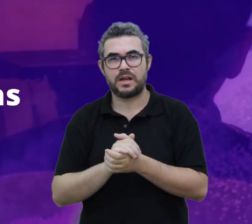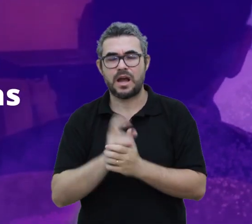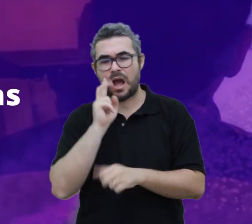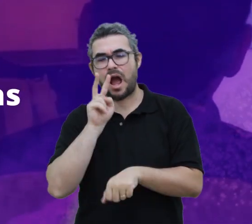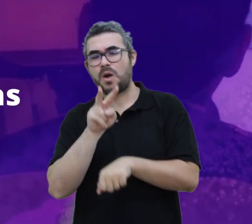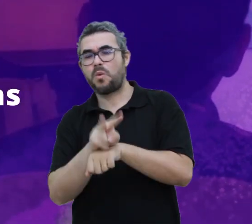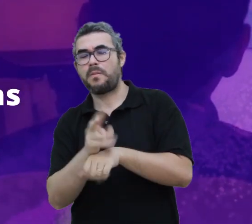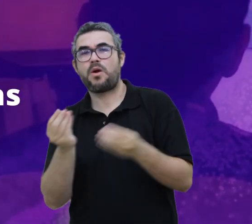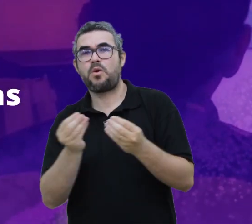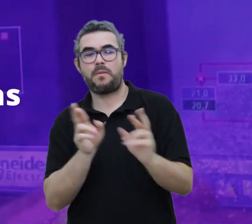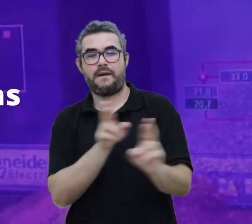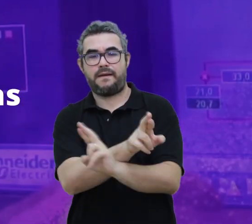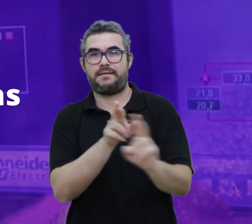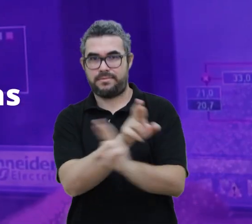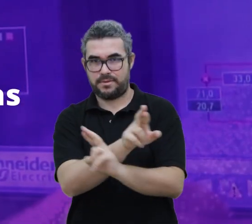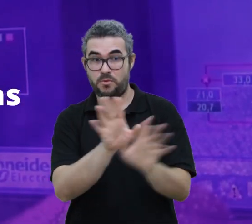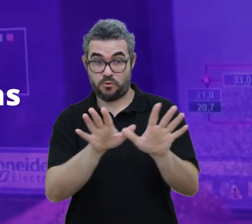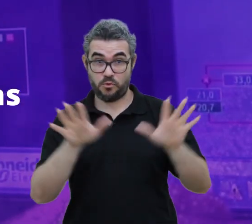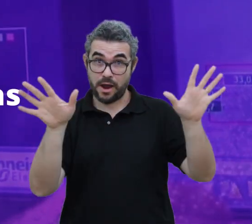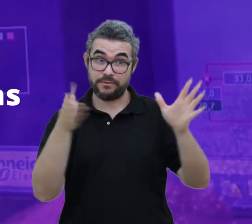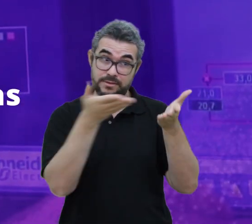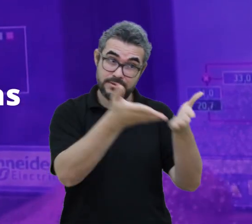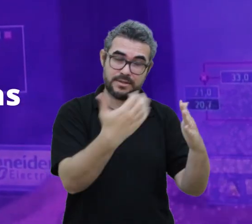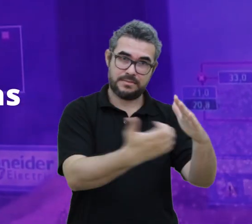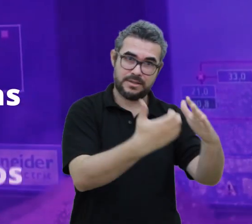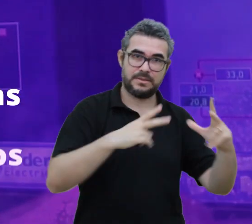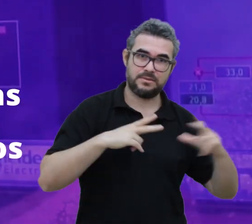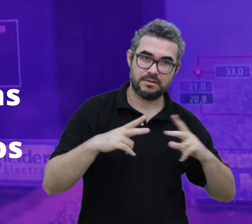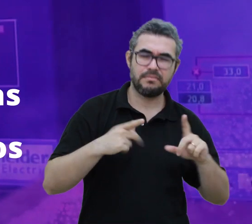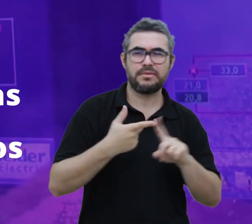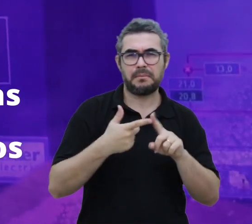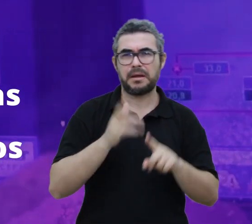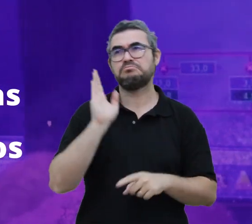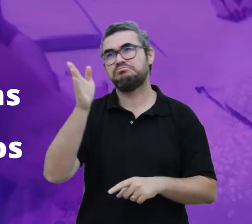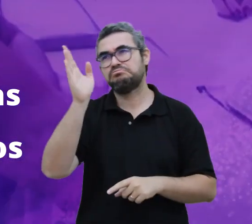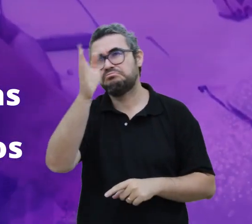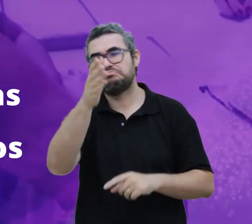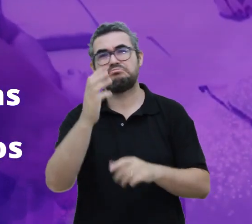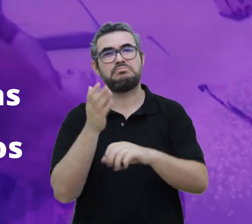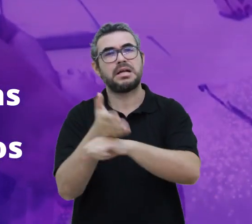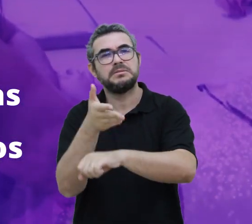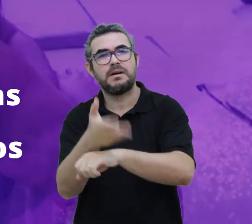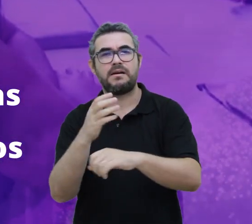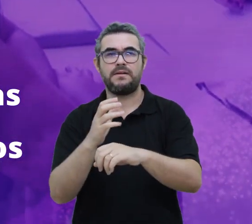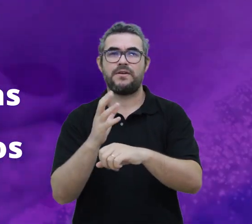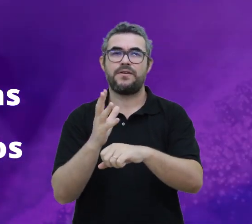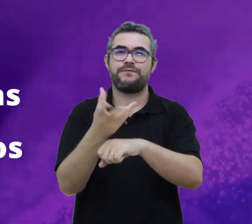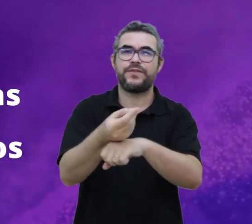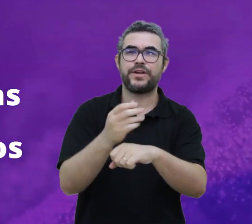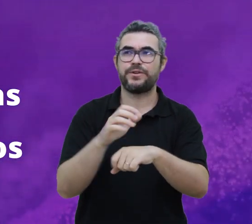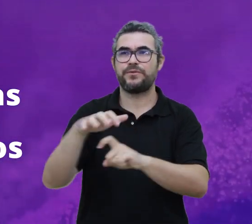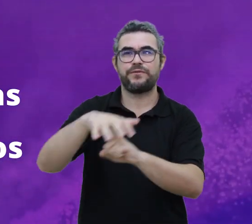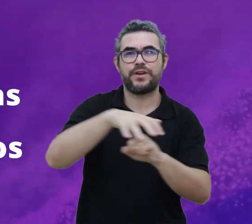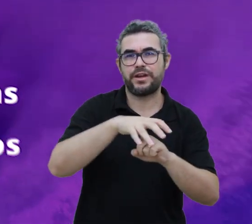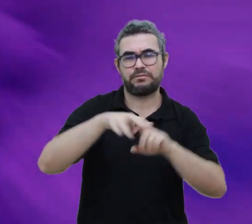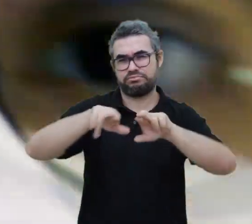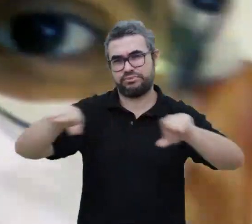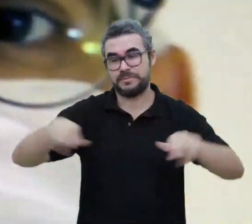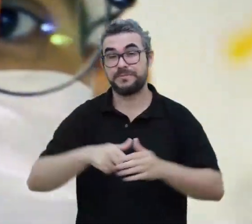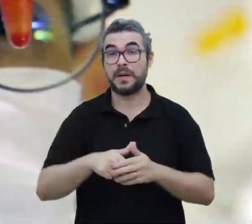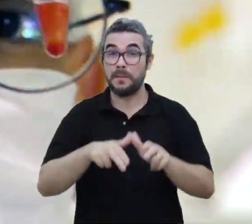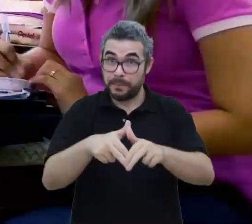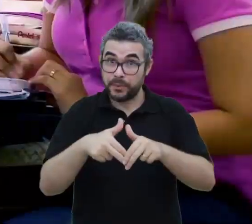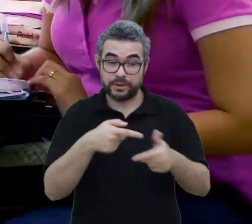a promoção e o acompanhamento das relações da UFC com as empresas e a participação em feiras, eventos e treinamentos.